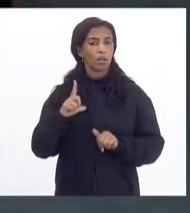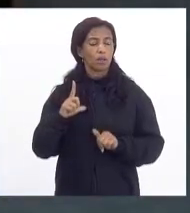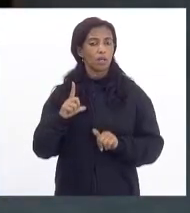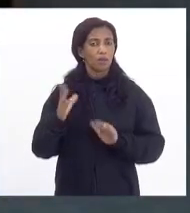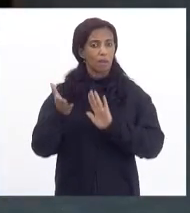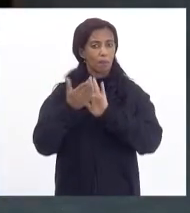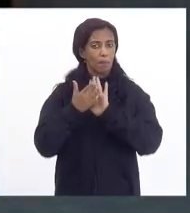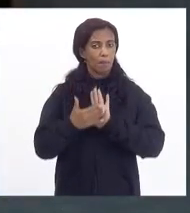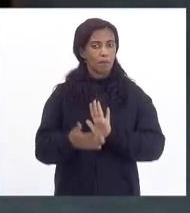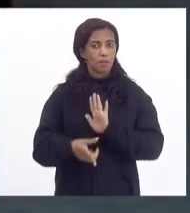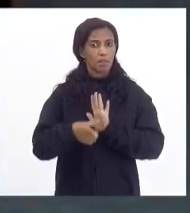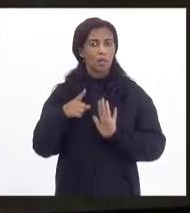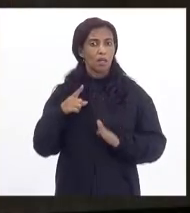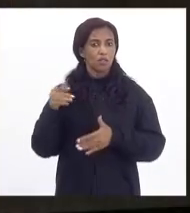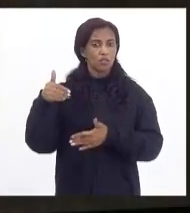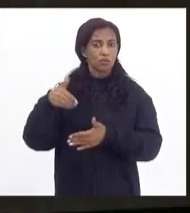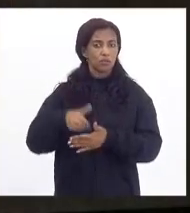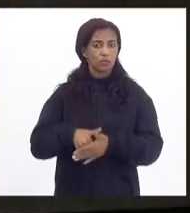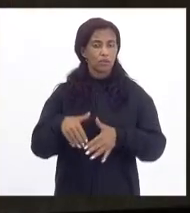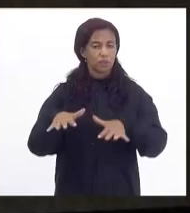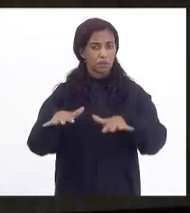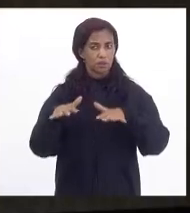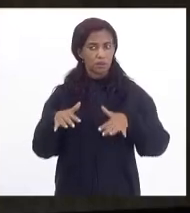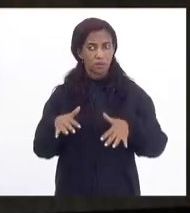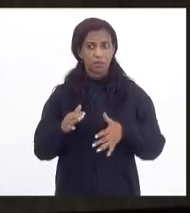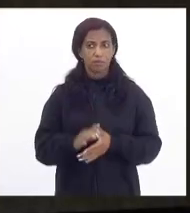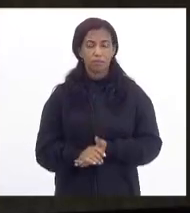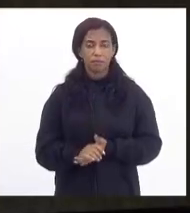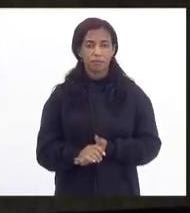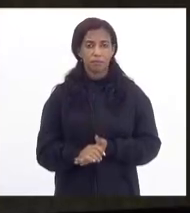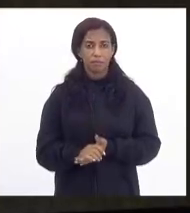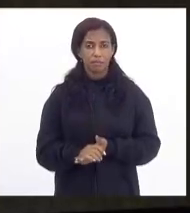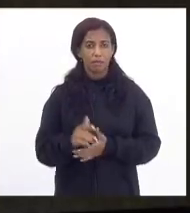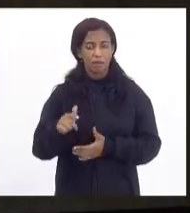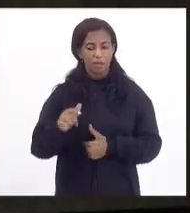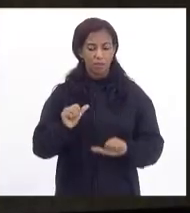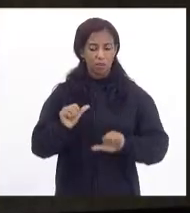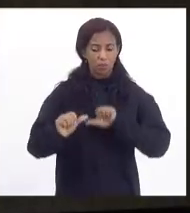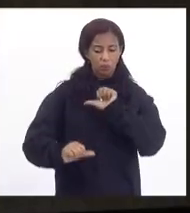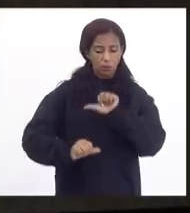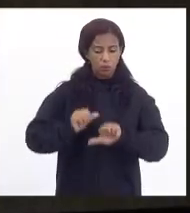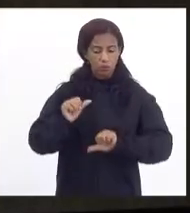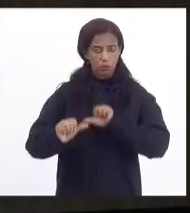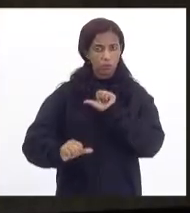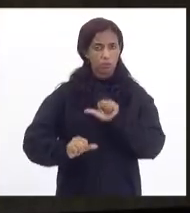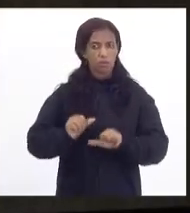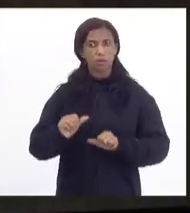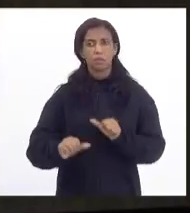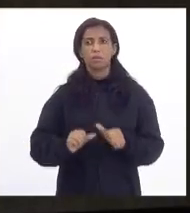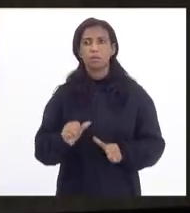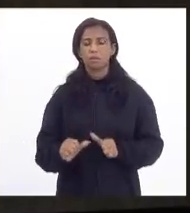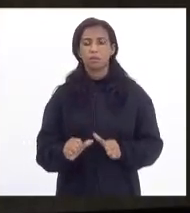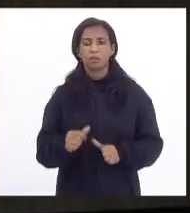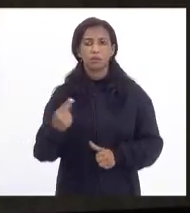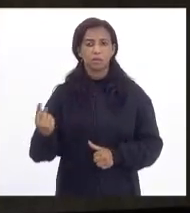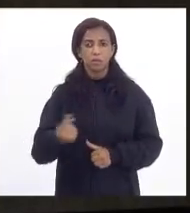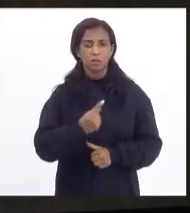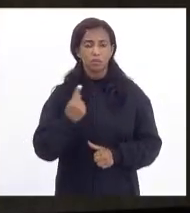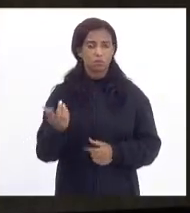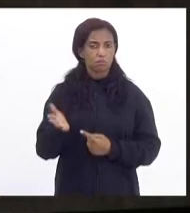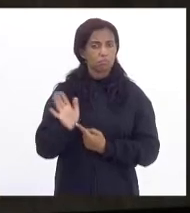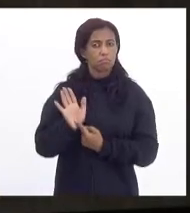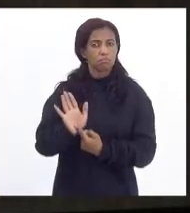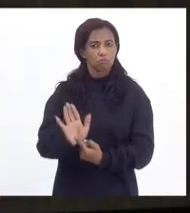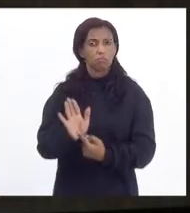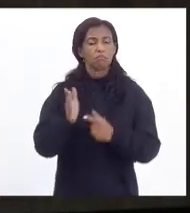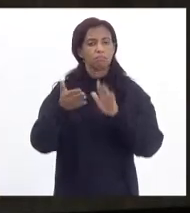pareceres antes da votação em plenário. Essa mudança do cotidiano, em que nós apresentamos